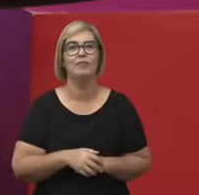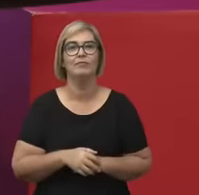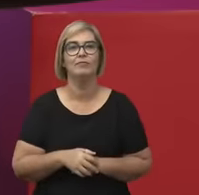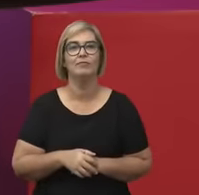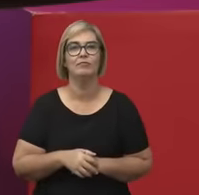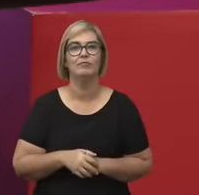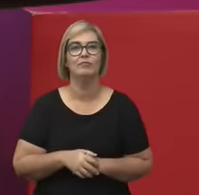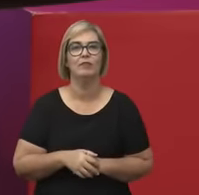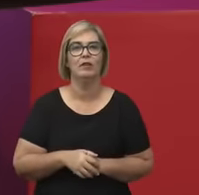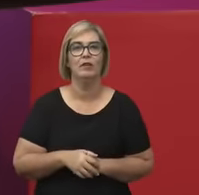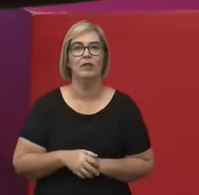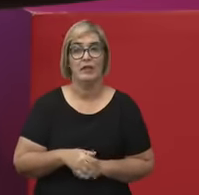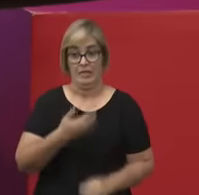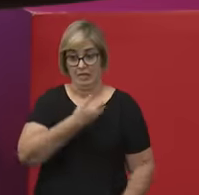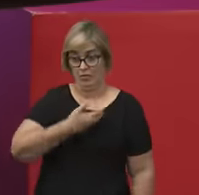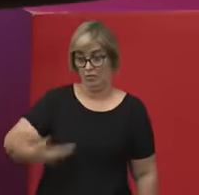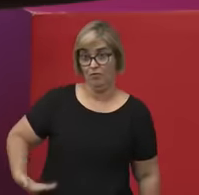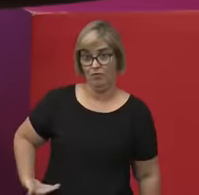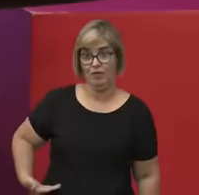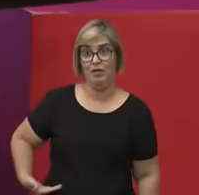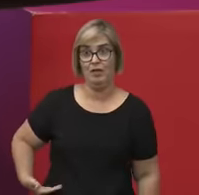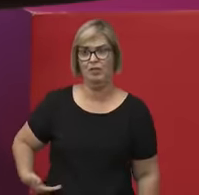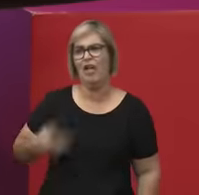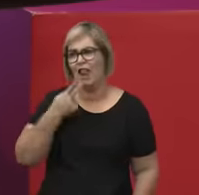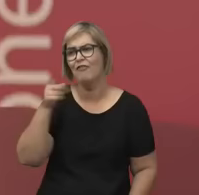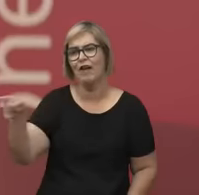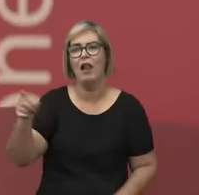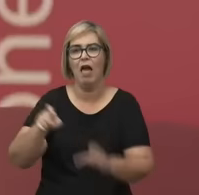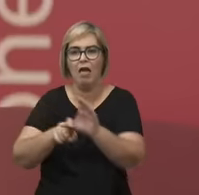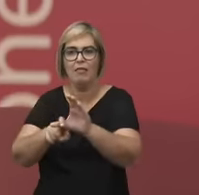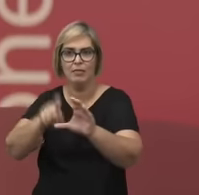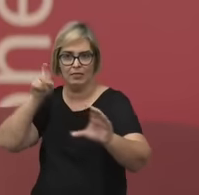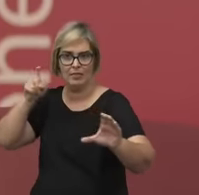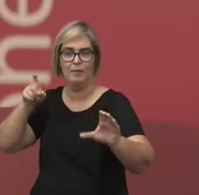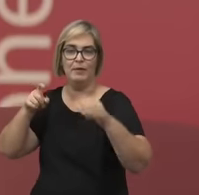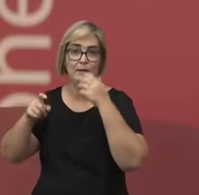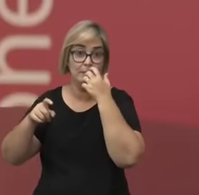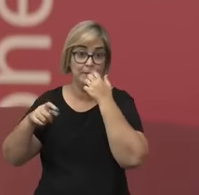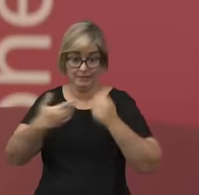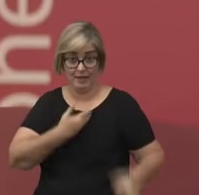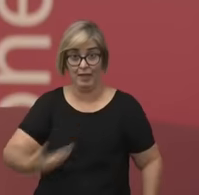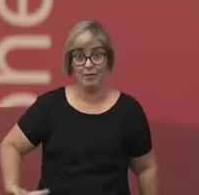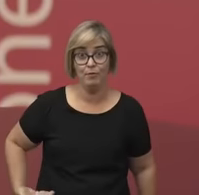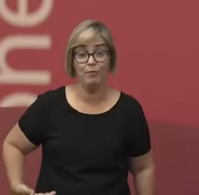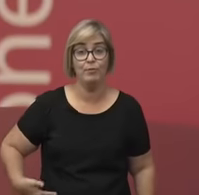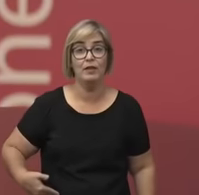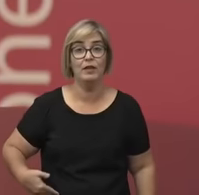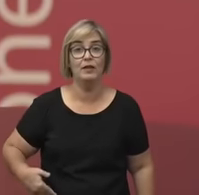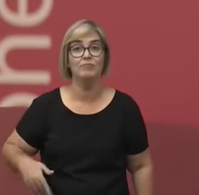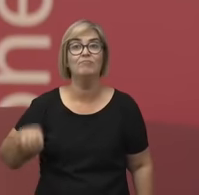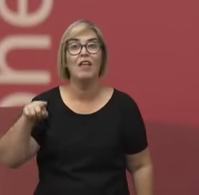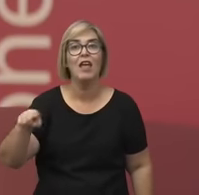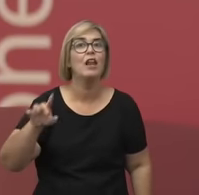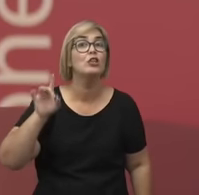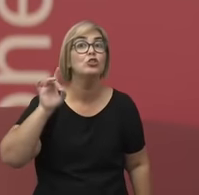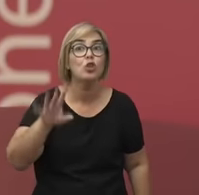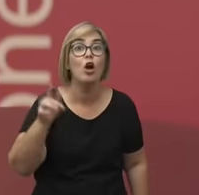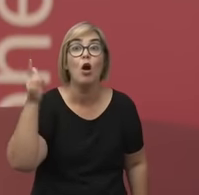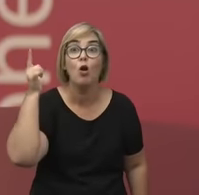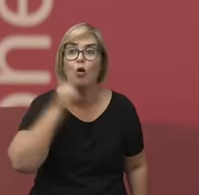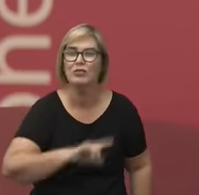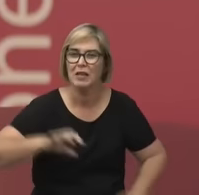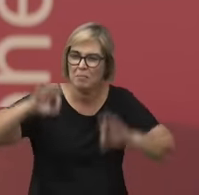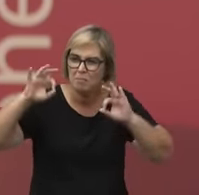do mesmo modo que ela argumenta da independência, a República, ela só vai ocorrer quando esse